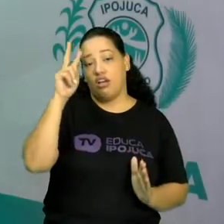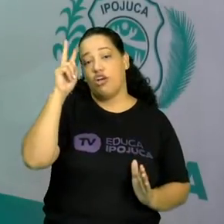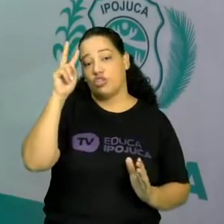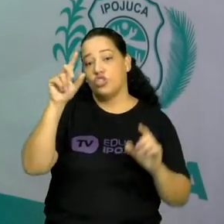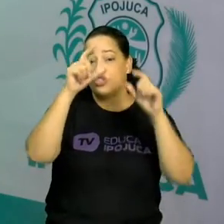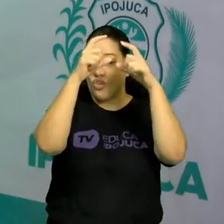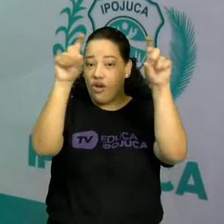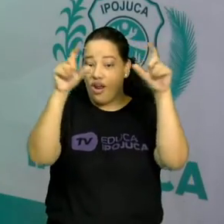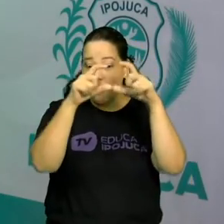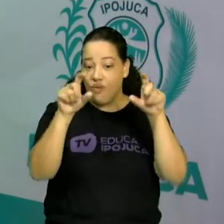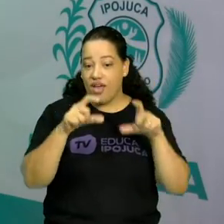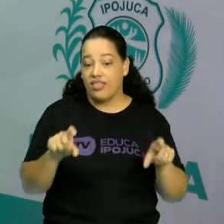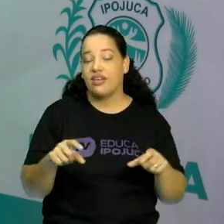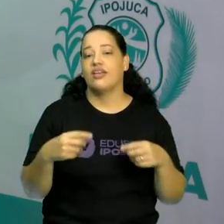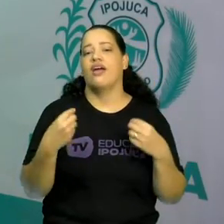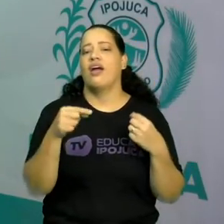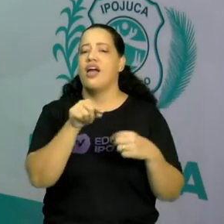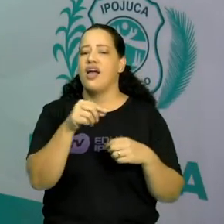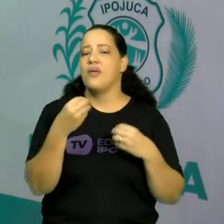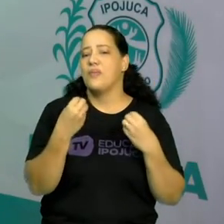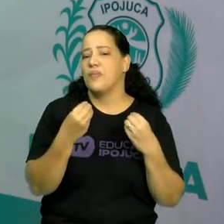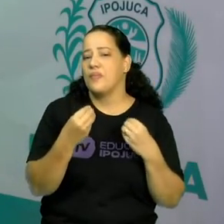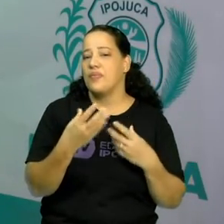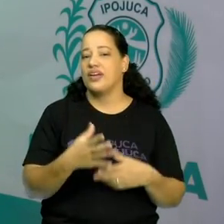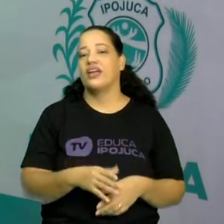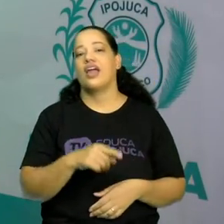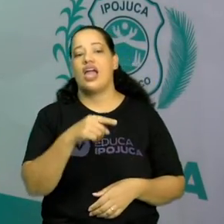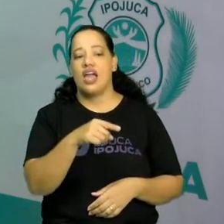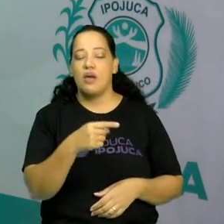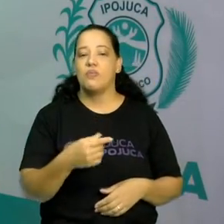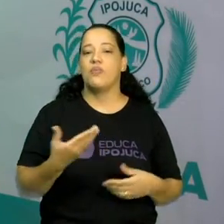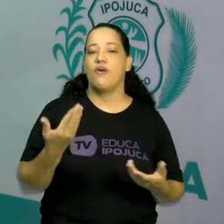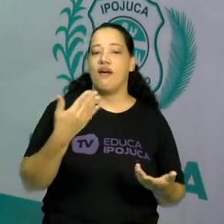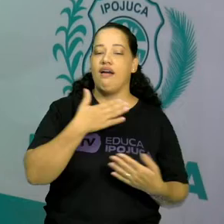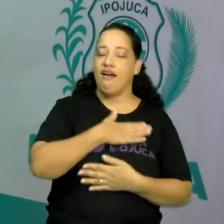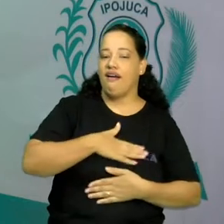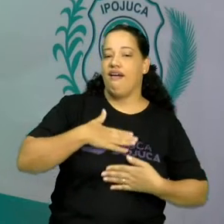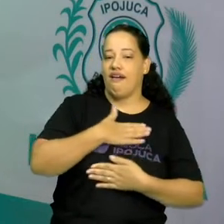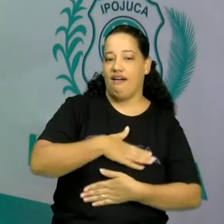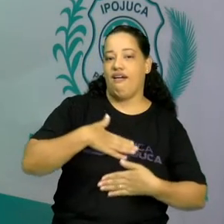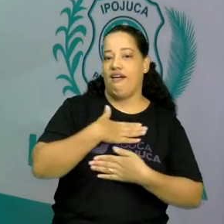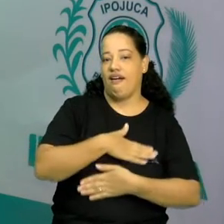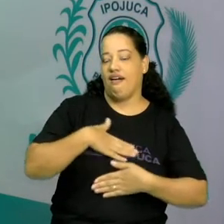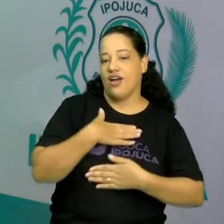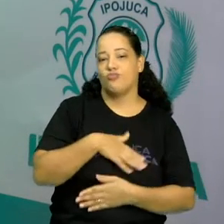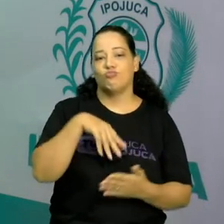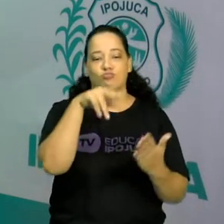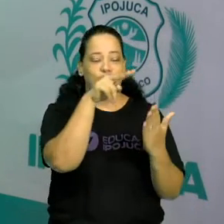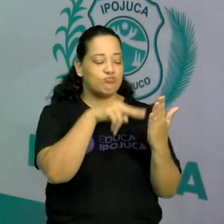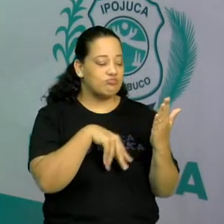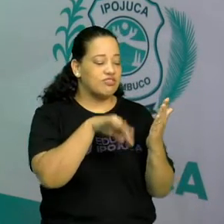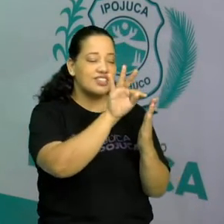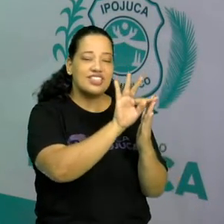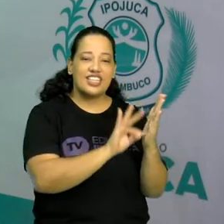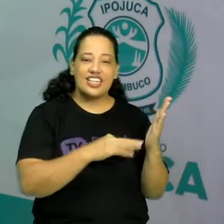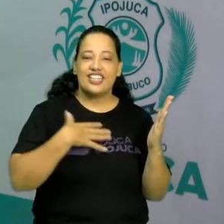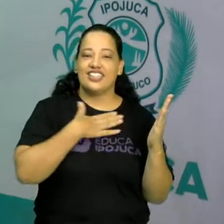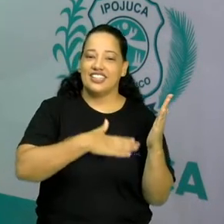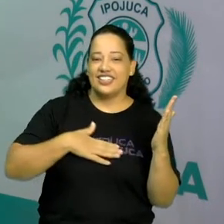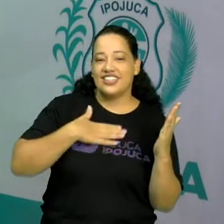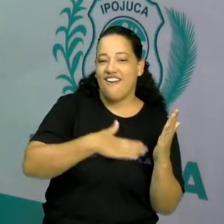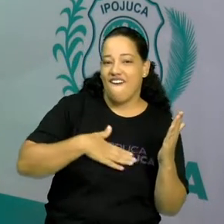entreter o leitor. E aí é esse tipo de texto que você olha, se diverte, né?